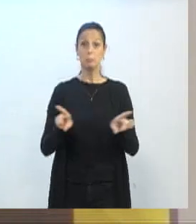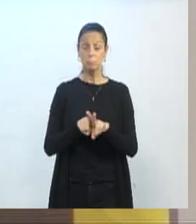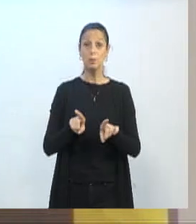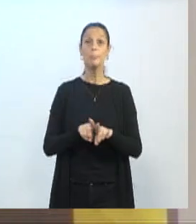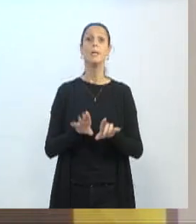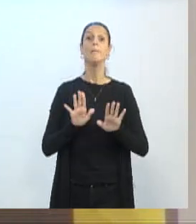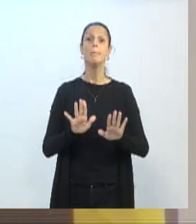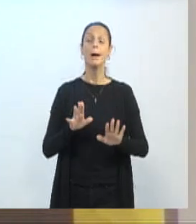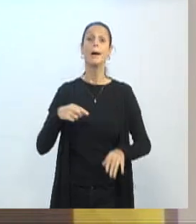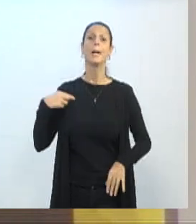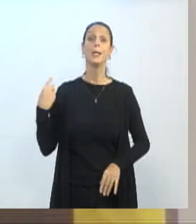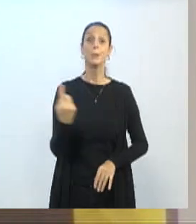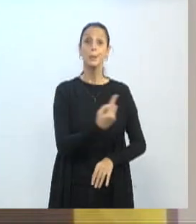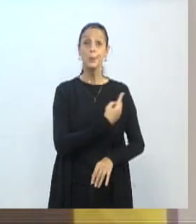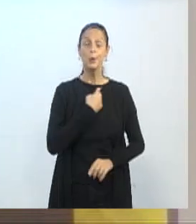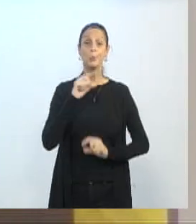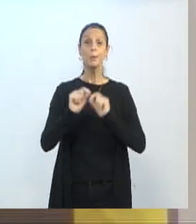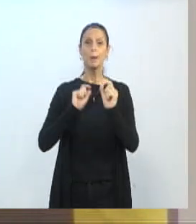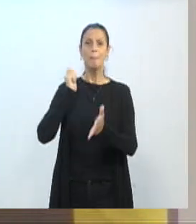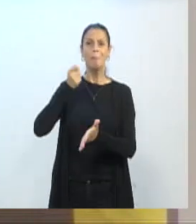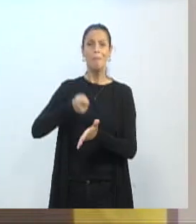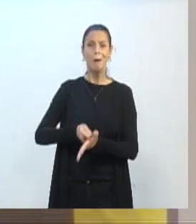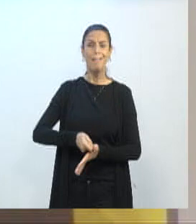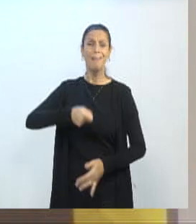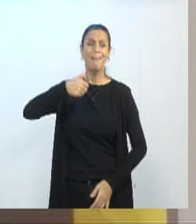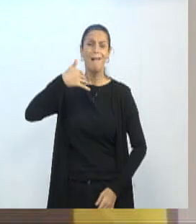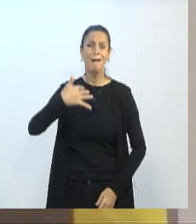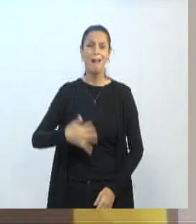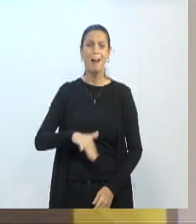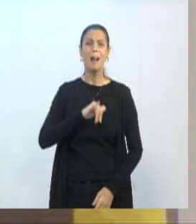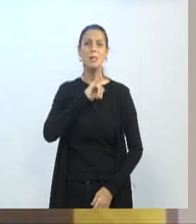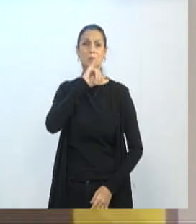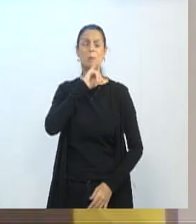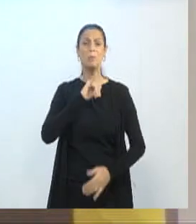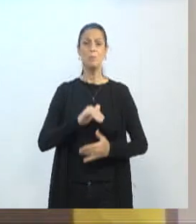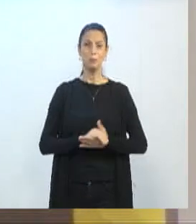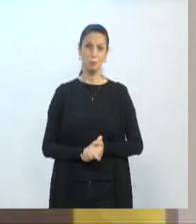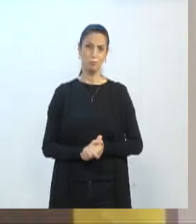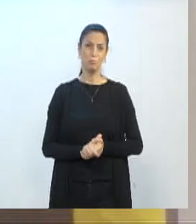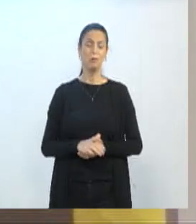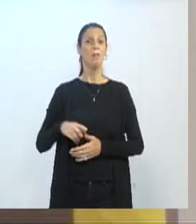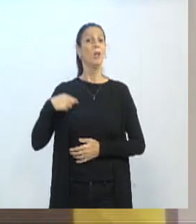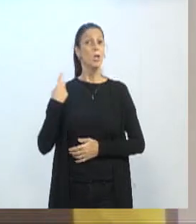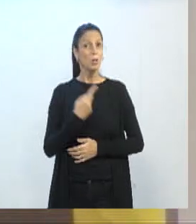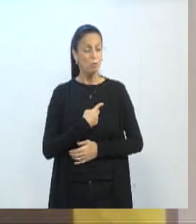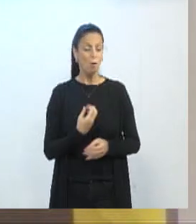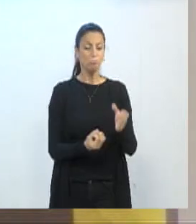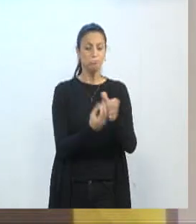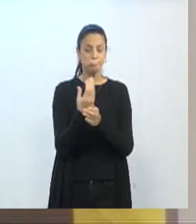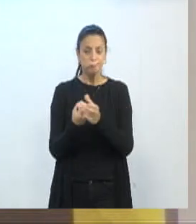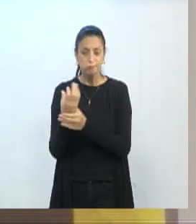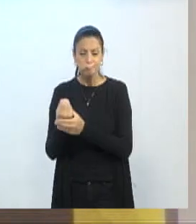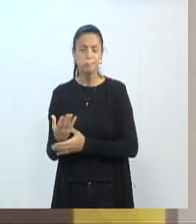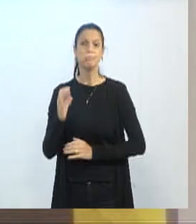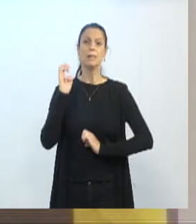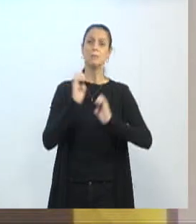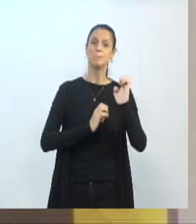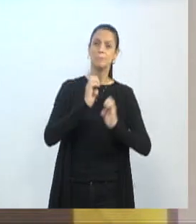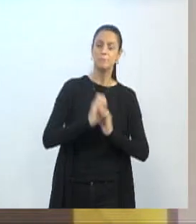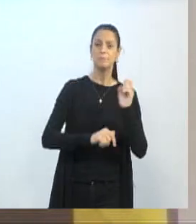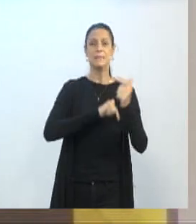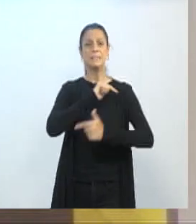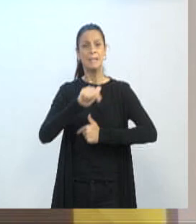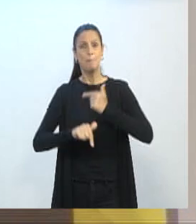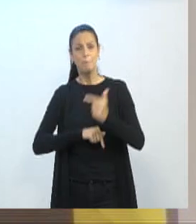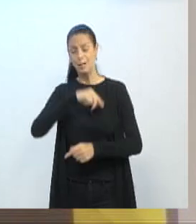pagamos um preço altíssimo por sermos produtivos, geradores de riqueza, geradores